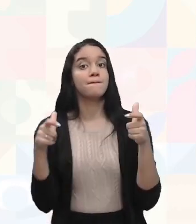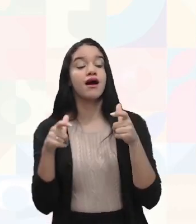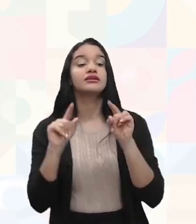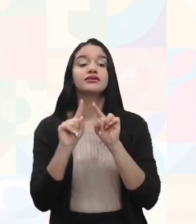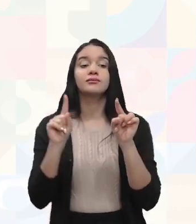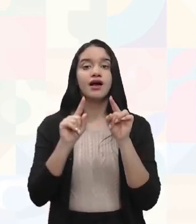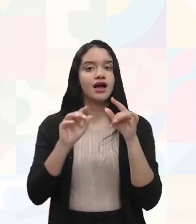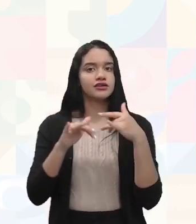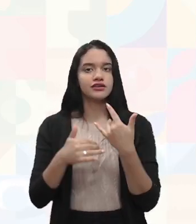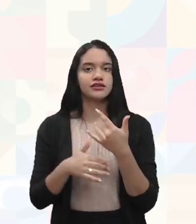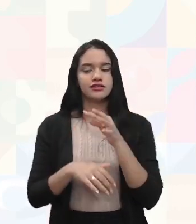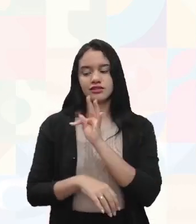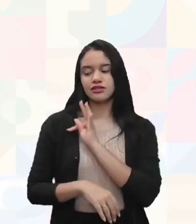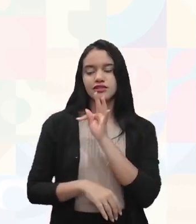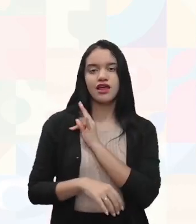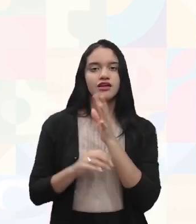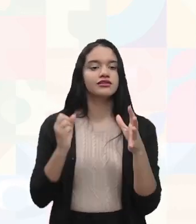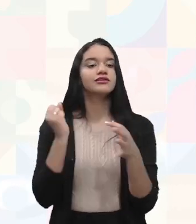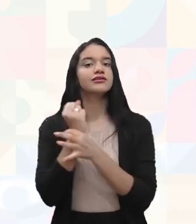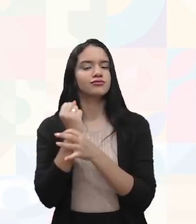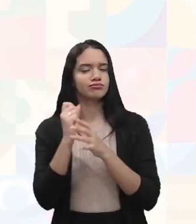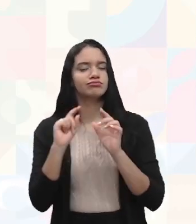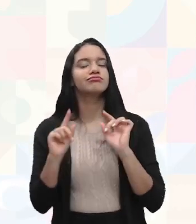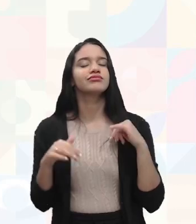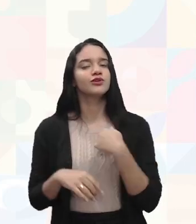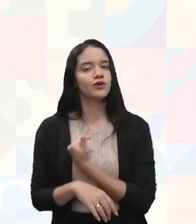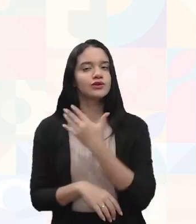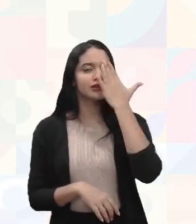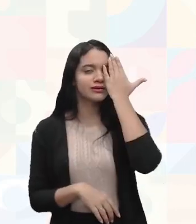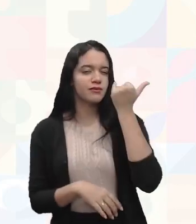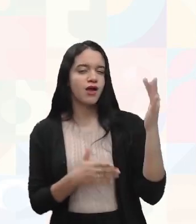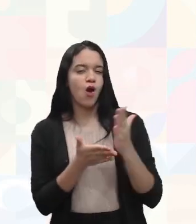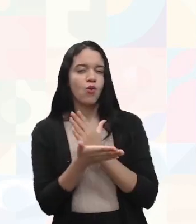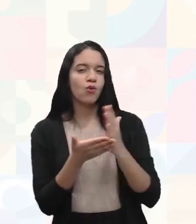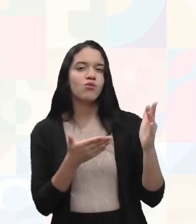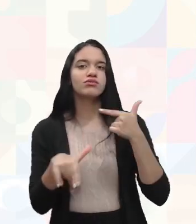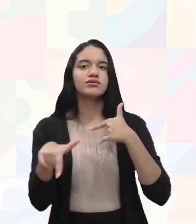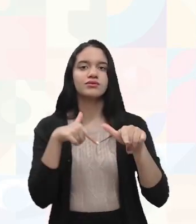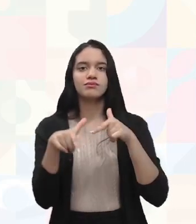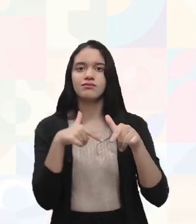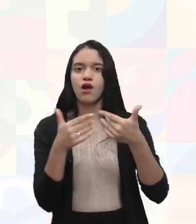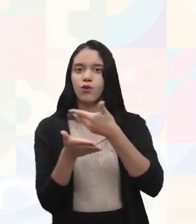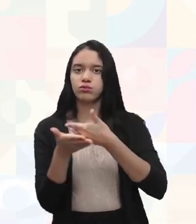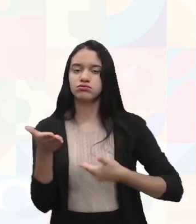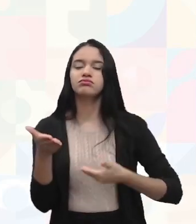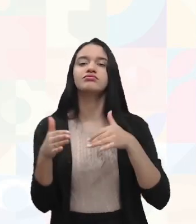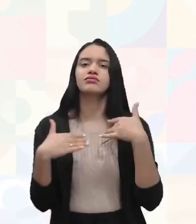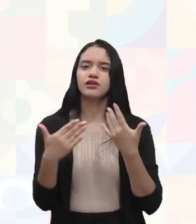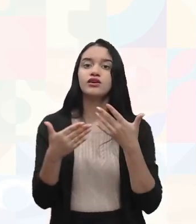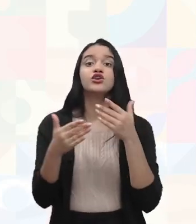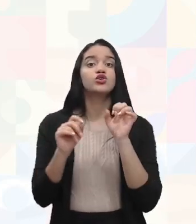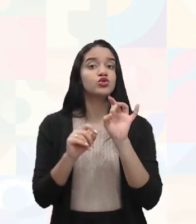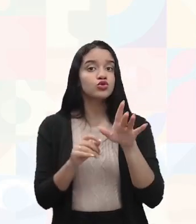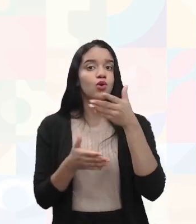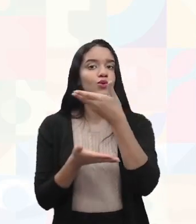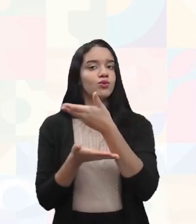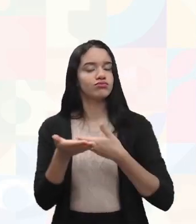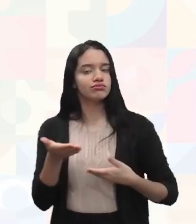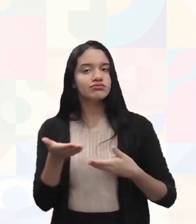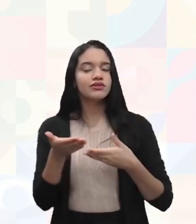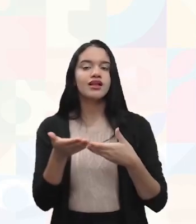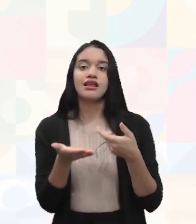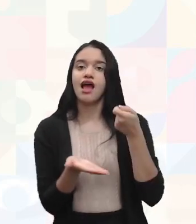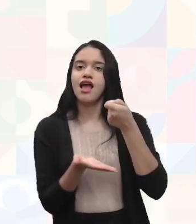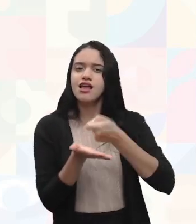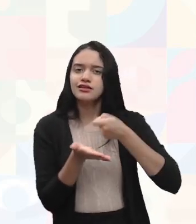técnico de segurança, né, porque a gente sabe que algumas empresas ainda não estão contratando, só contrata de acordo com a